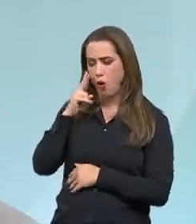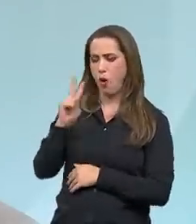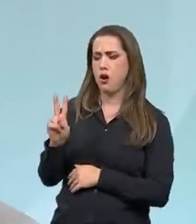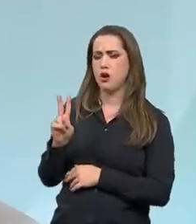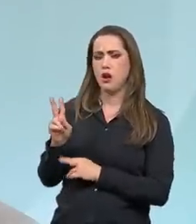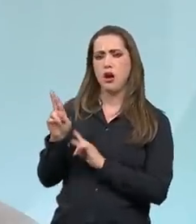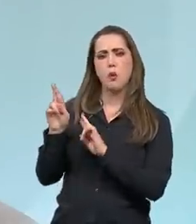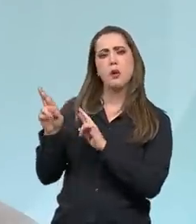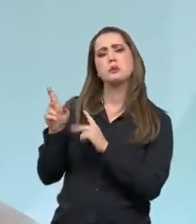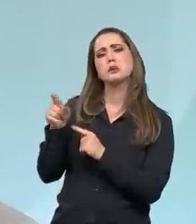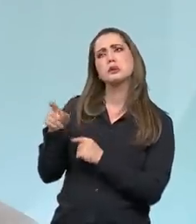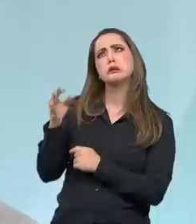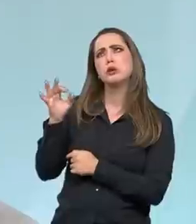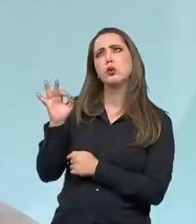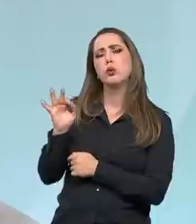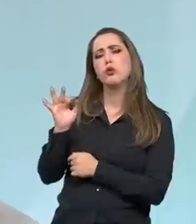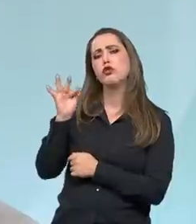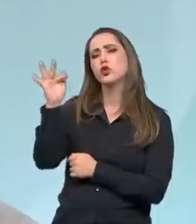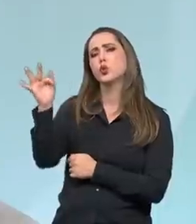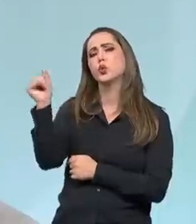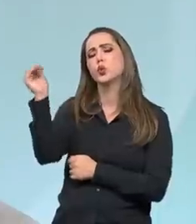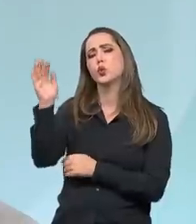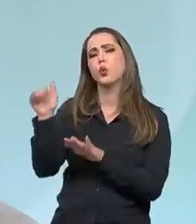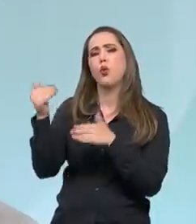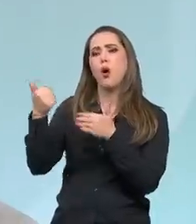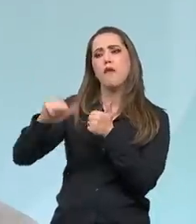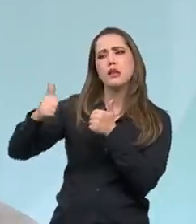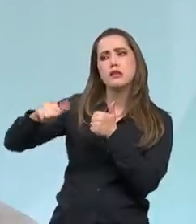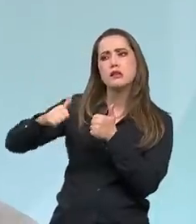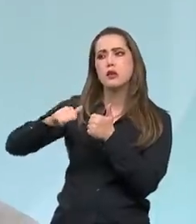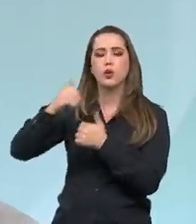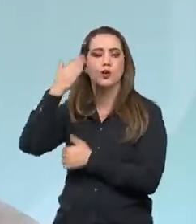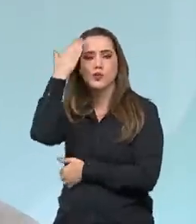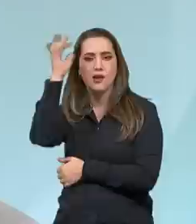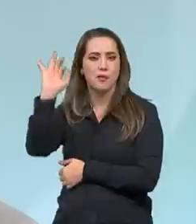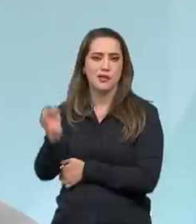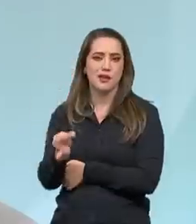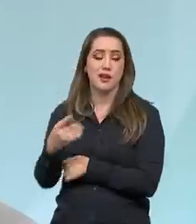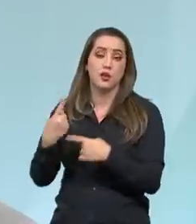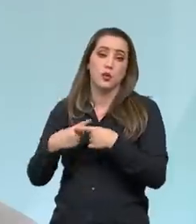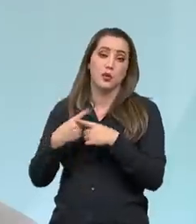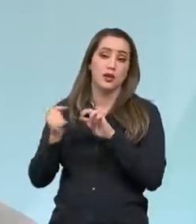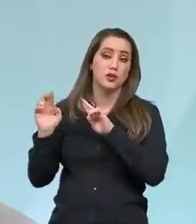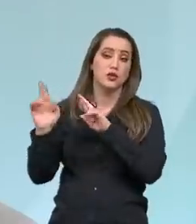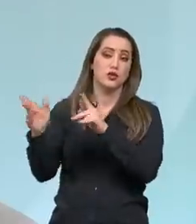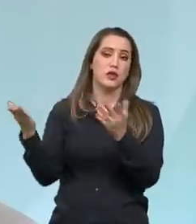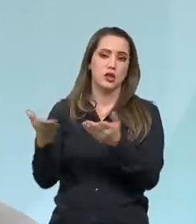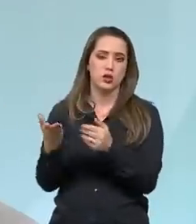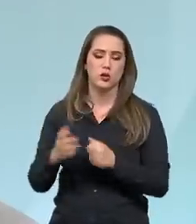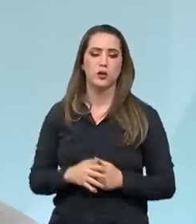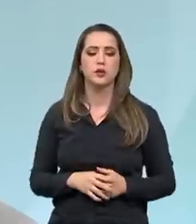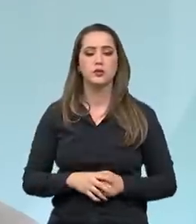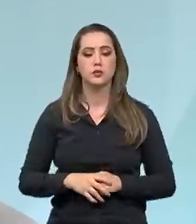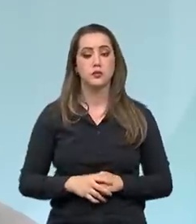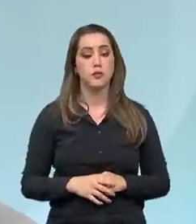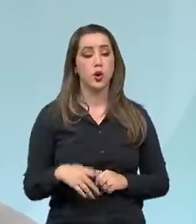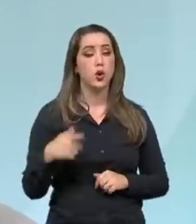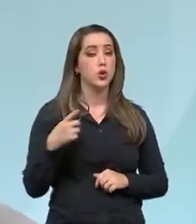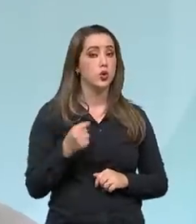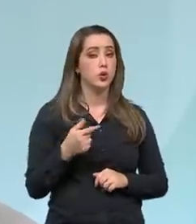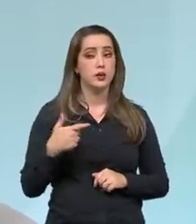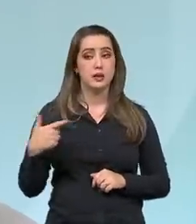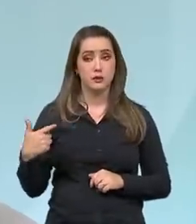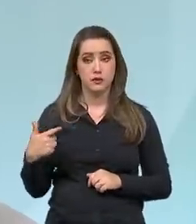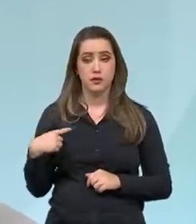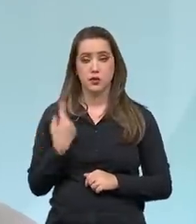No início de 2022, em fevereiro de 2022, especialistas diziam que o mercado de trabalho só atingiria